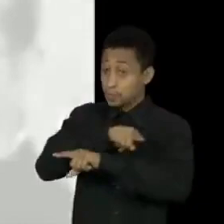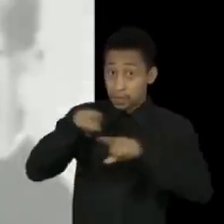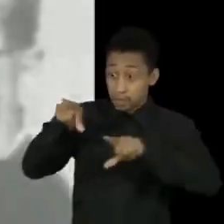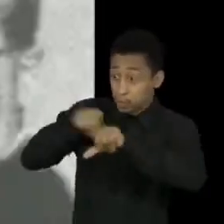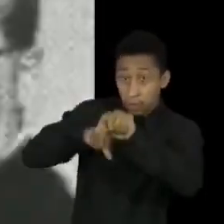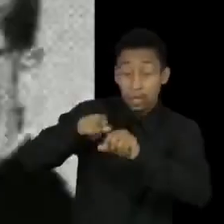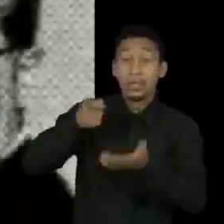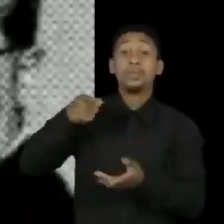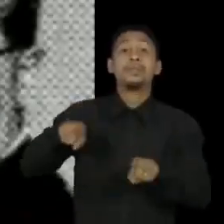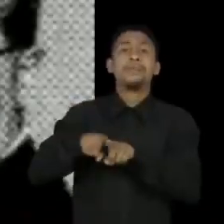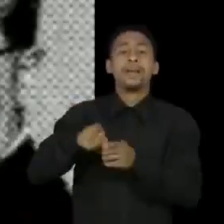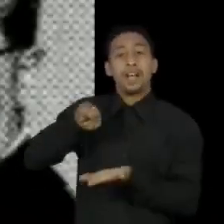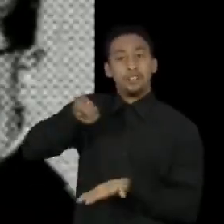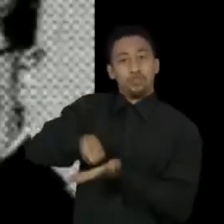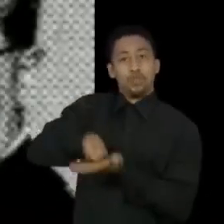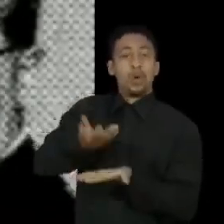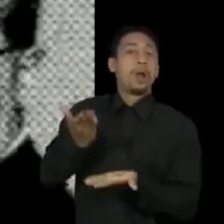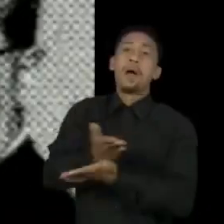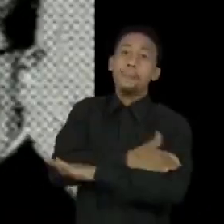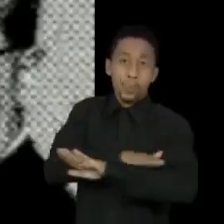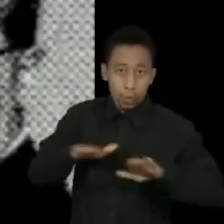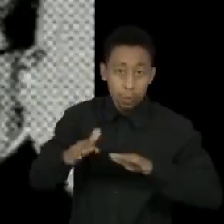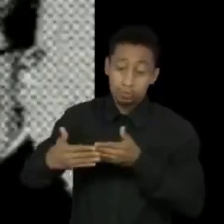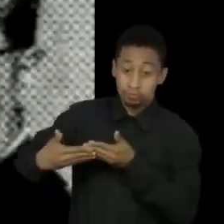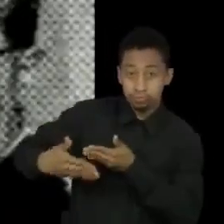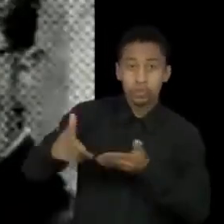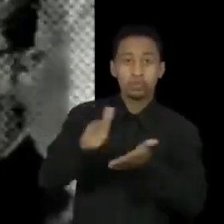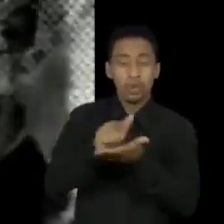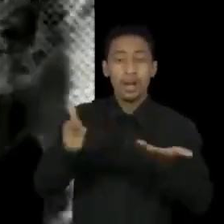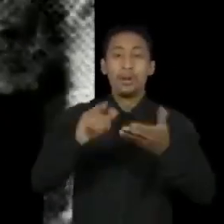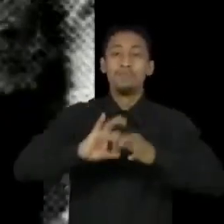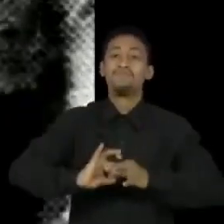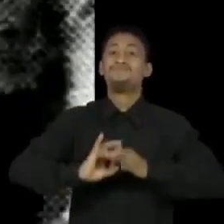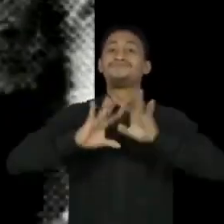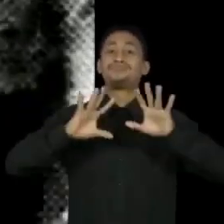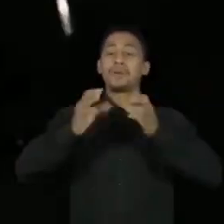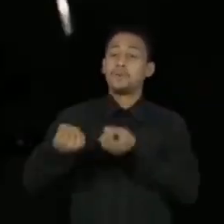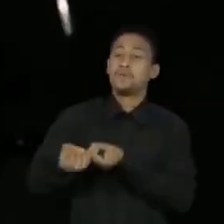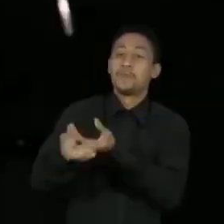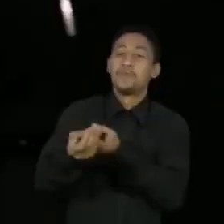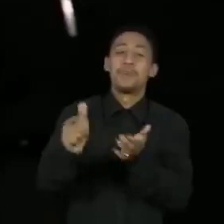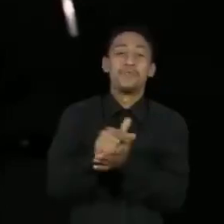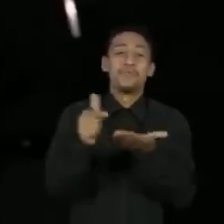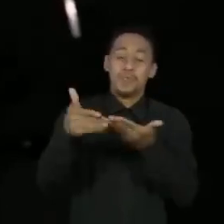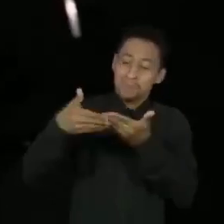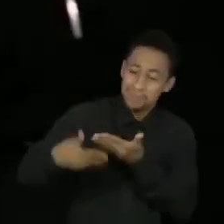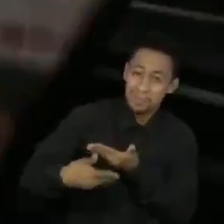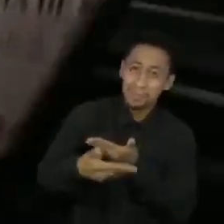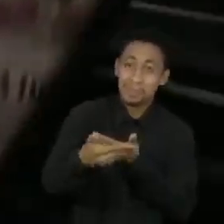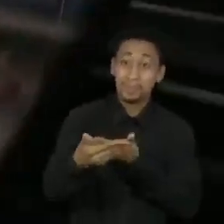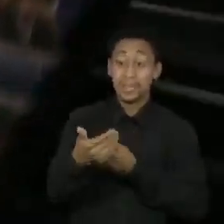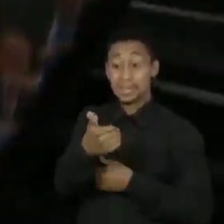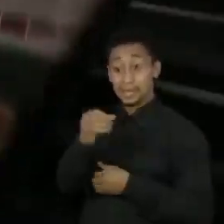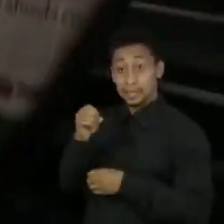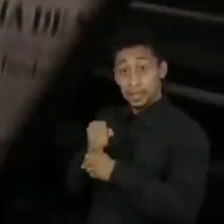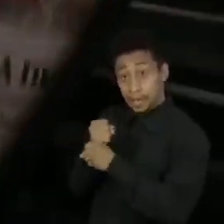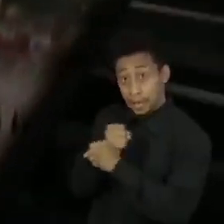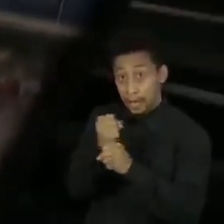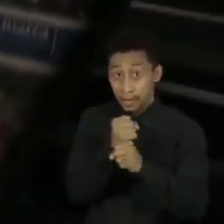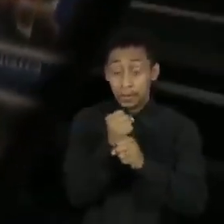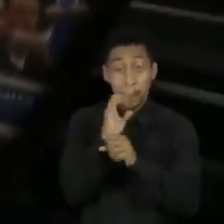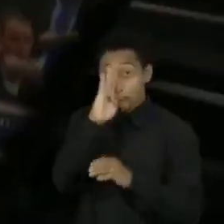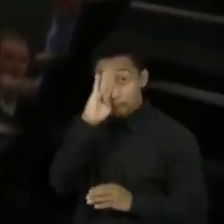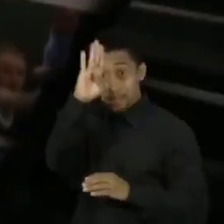que a ditadura acabasse, é, para mim, o começo da Folha atual. Ao longo de um século, os principais